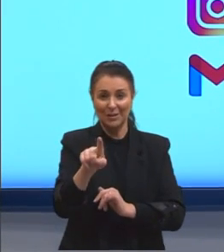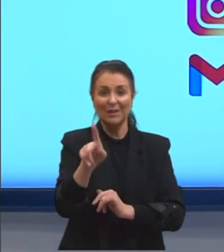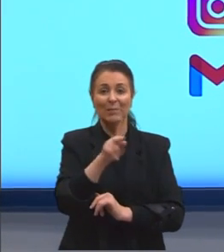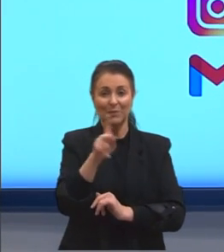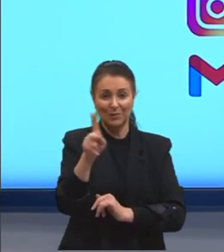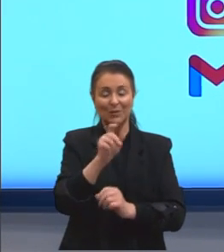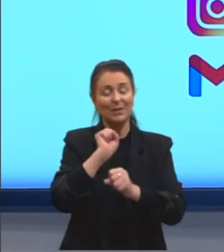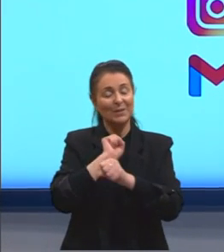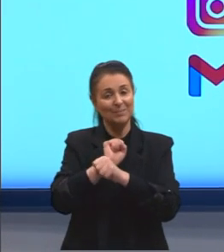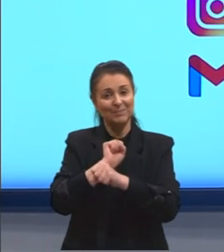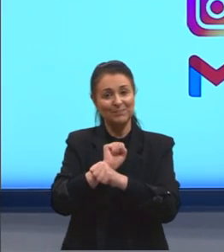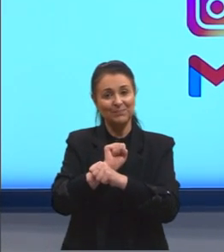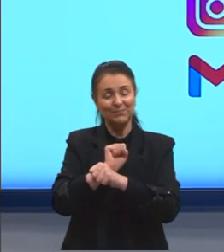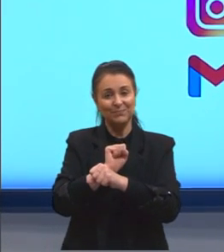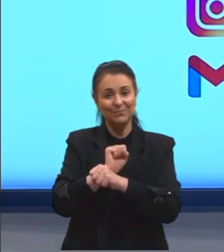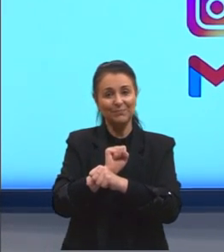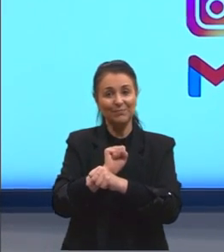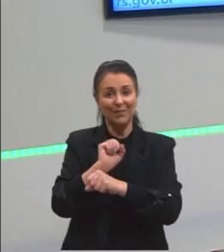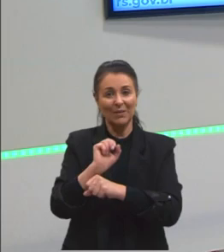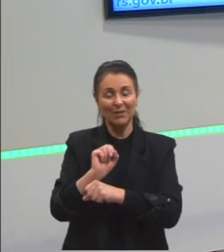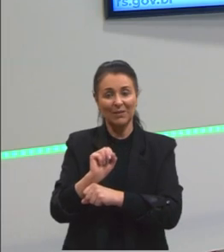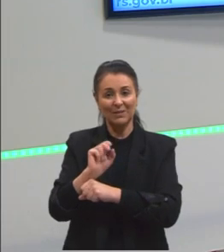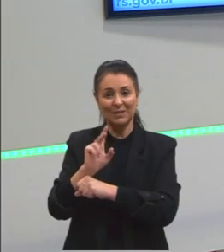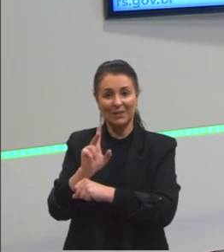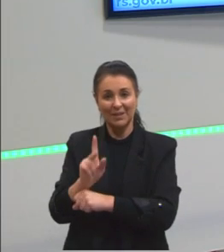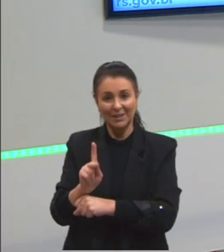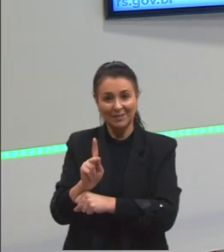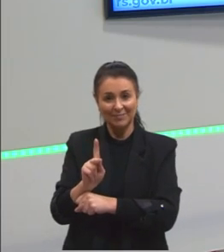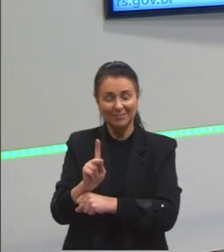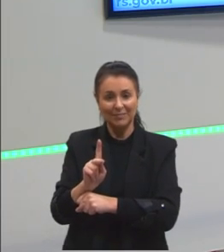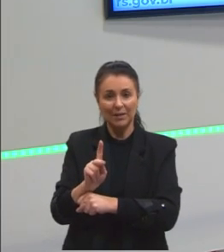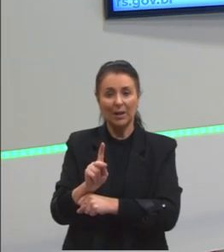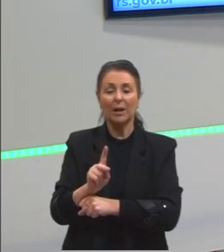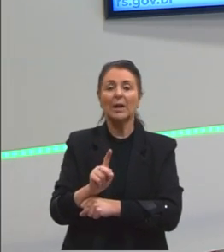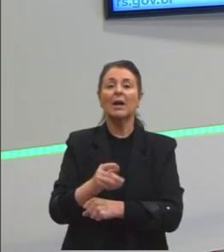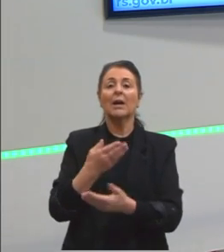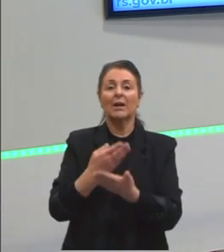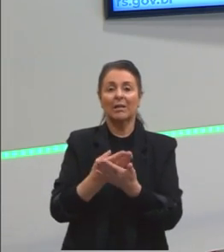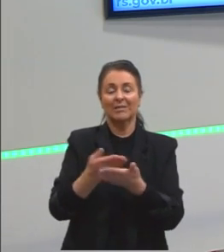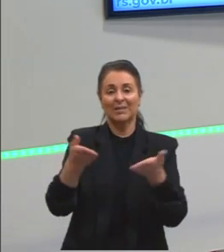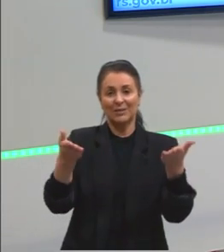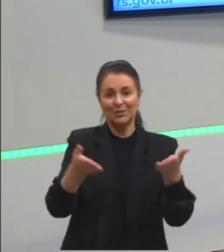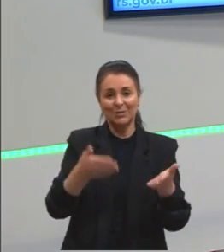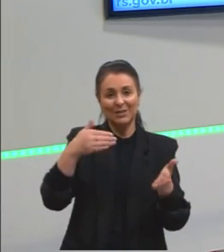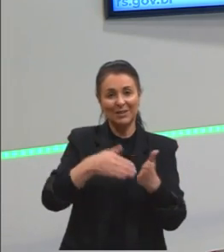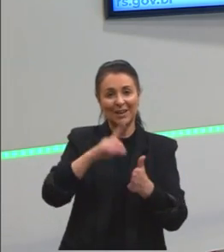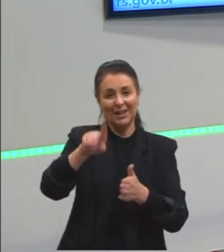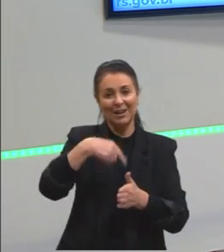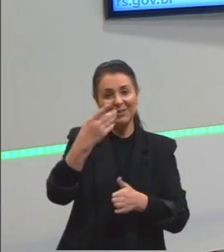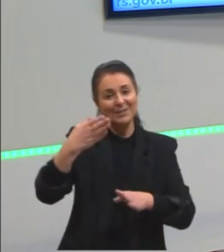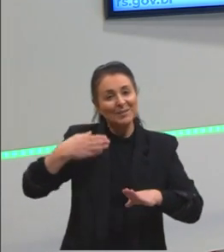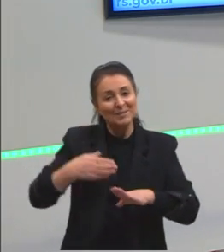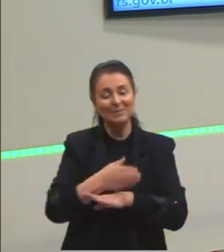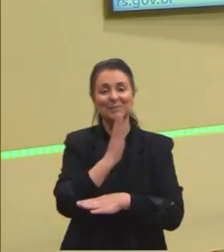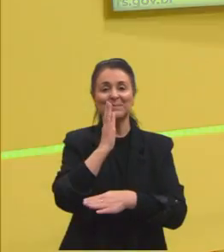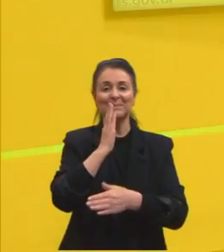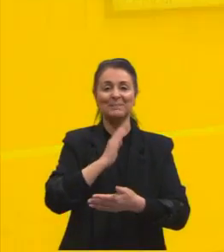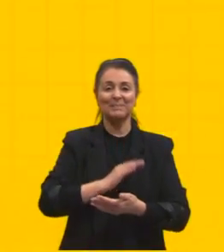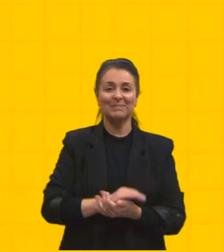uma mensagem de vocês. Certo? Então, gente, essa foi a nossa aula de hoje. Até a próxima. Partiu passar.